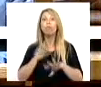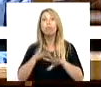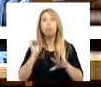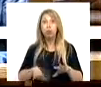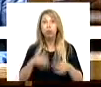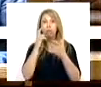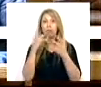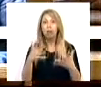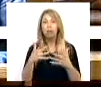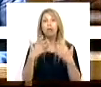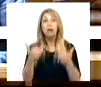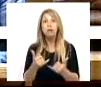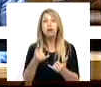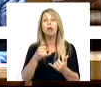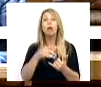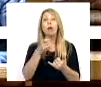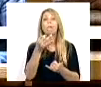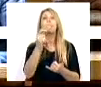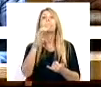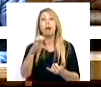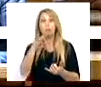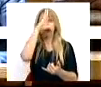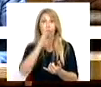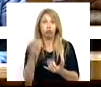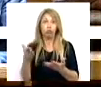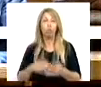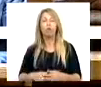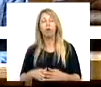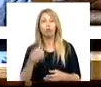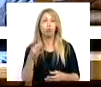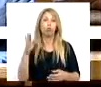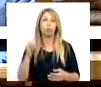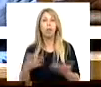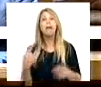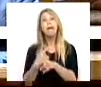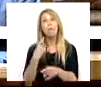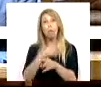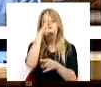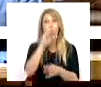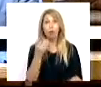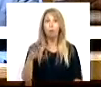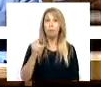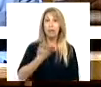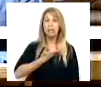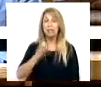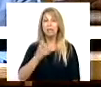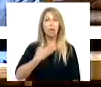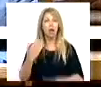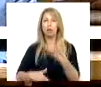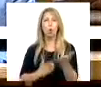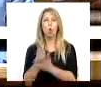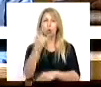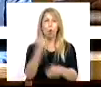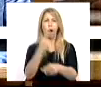do governo PSD que o atual governo PSD-CDS prosseguiu sem apelo nem agravo, sem dó nem